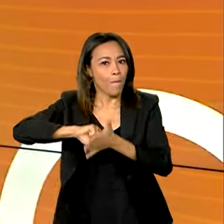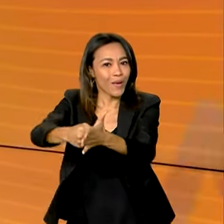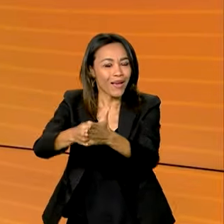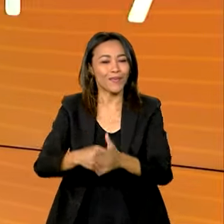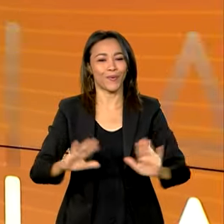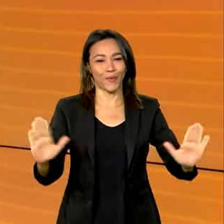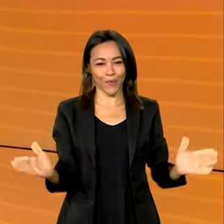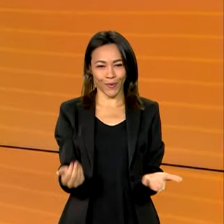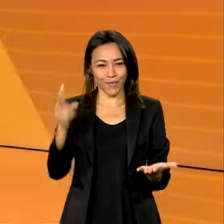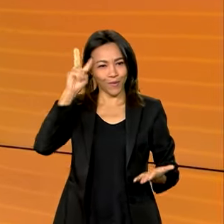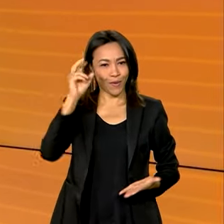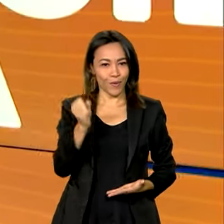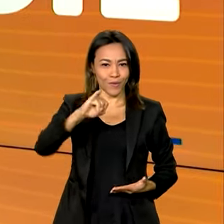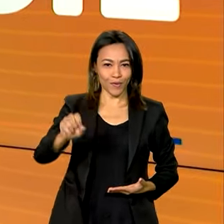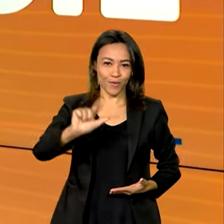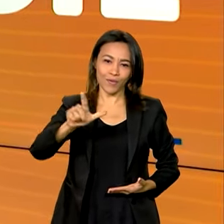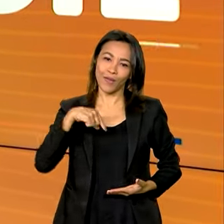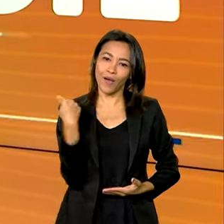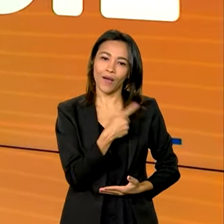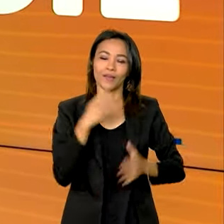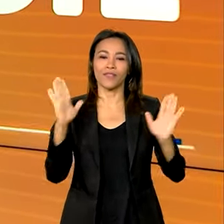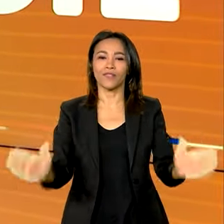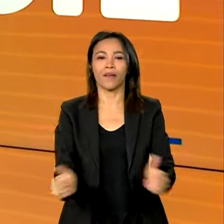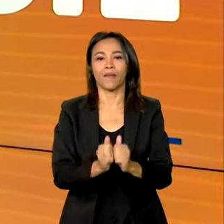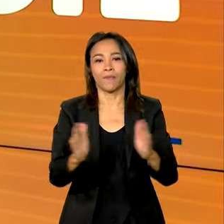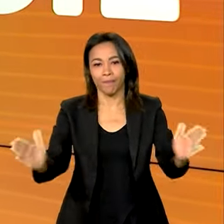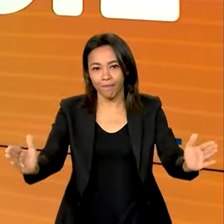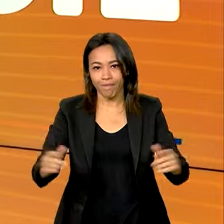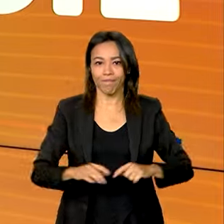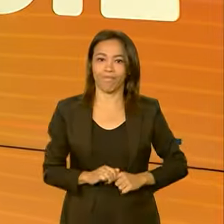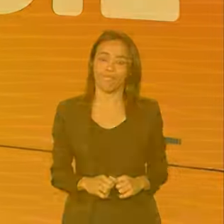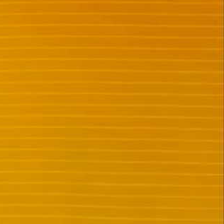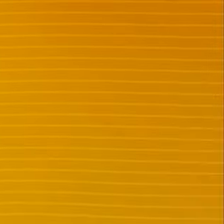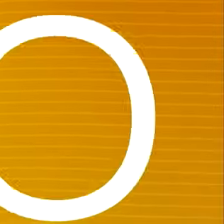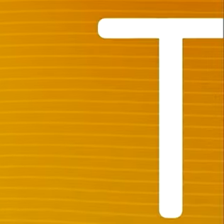Segunda-feira, 8 de julho, o Brasil em Dia começa agora.